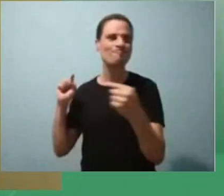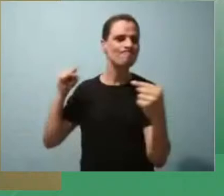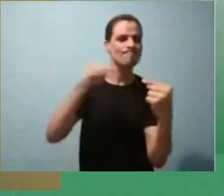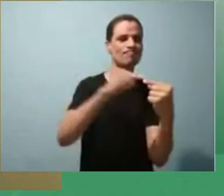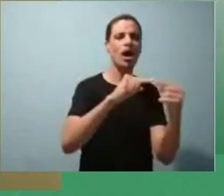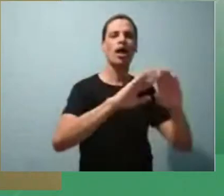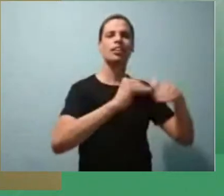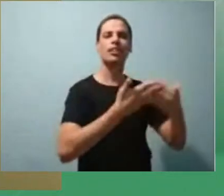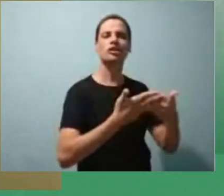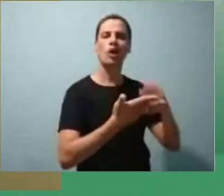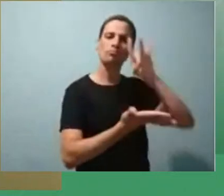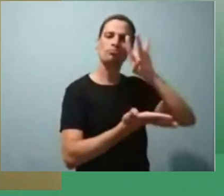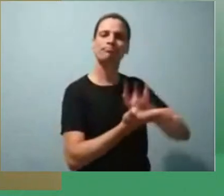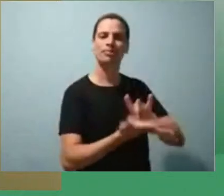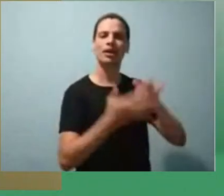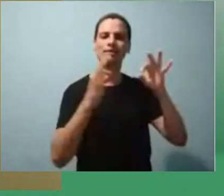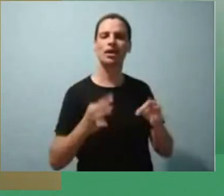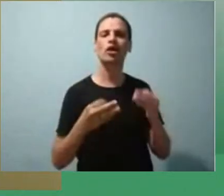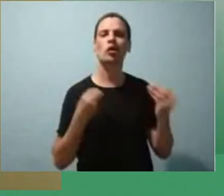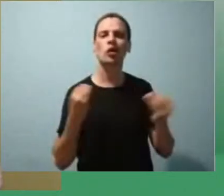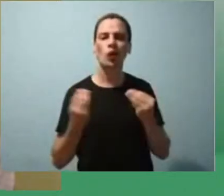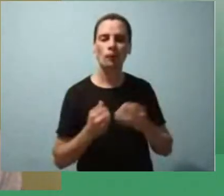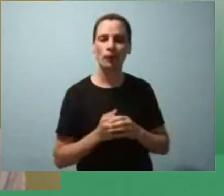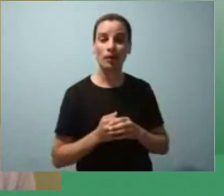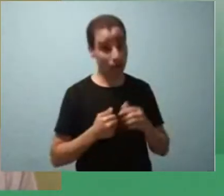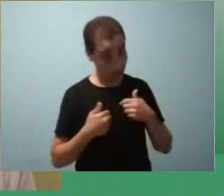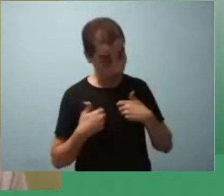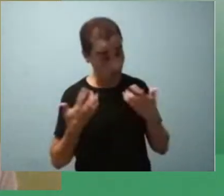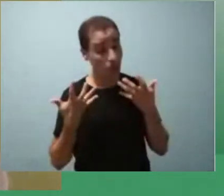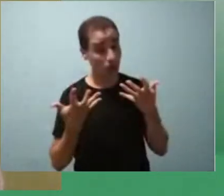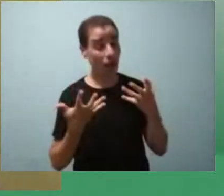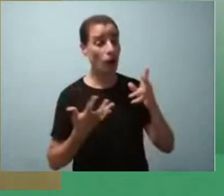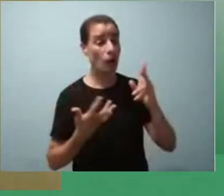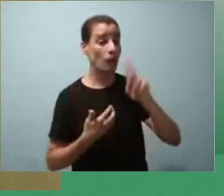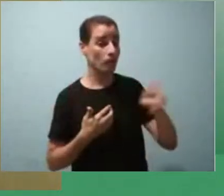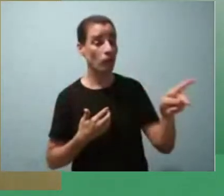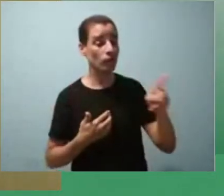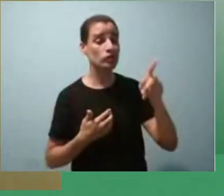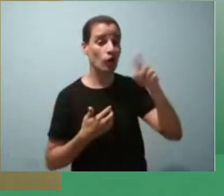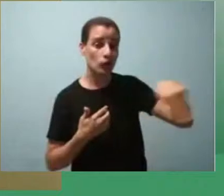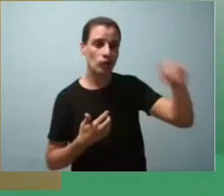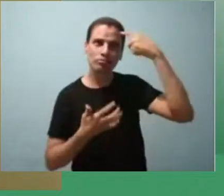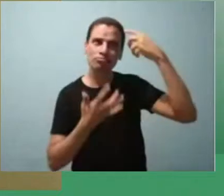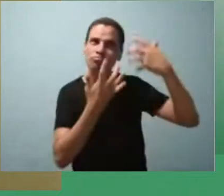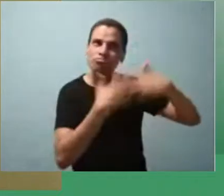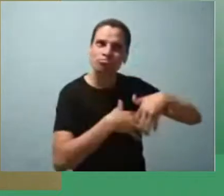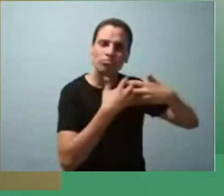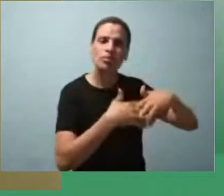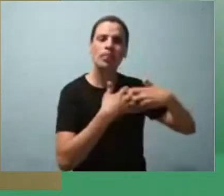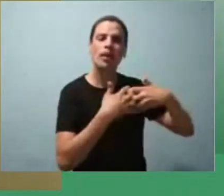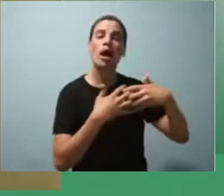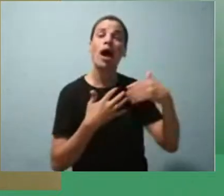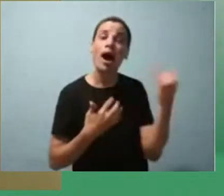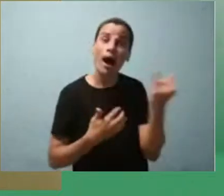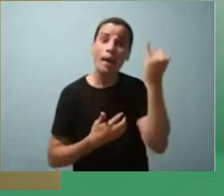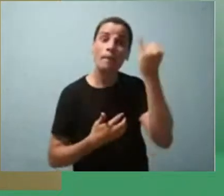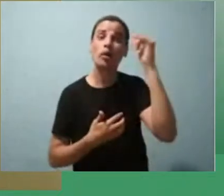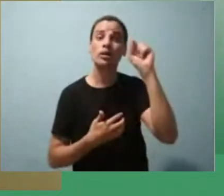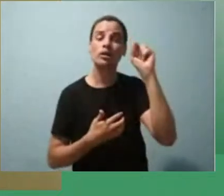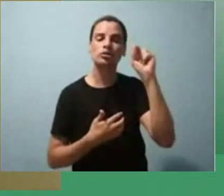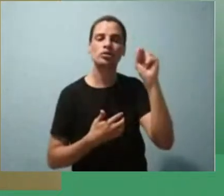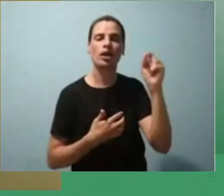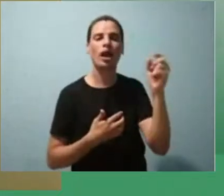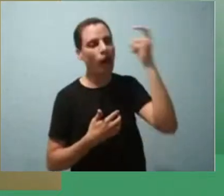Eu quero levar os professores a essa reflexão sobre o papel da história e da cultura afro-brasileira combate ao